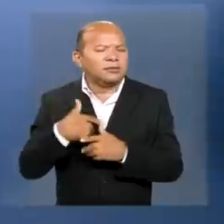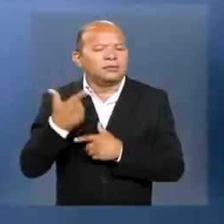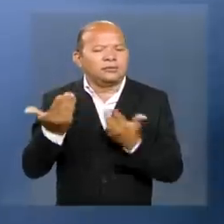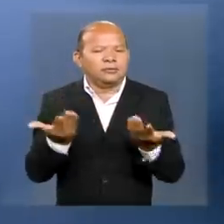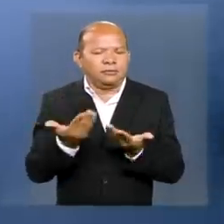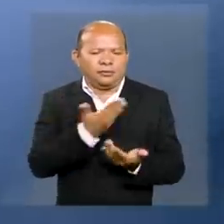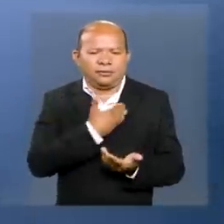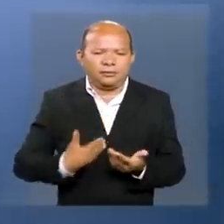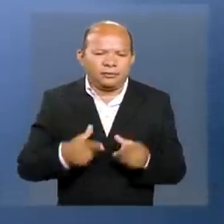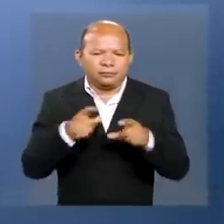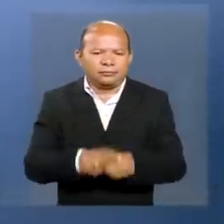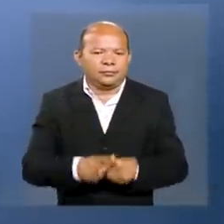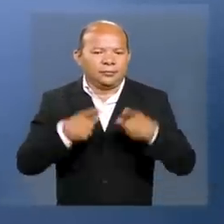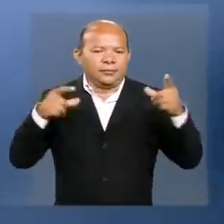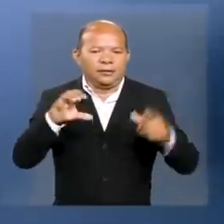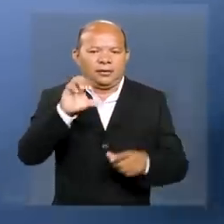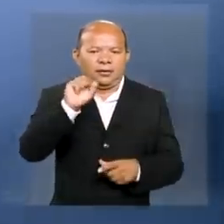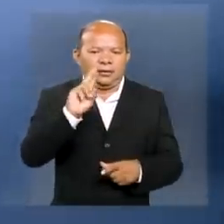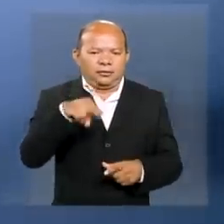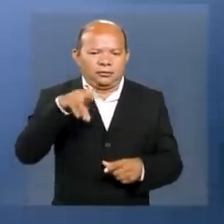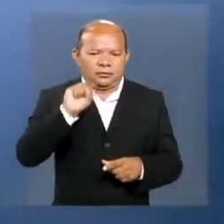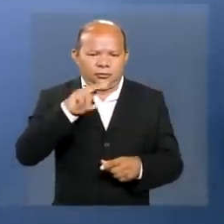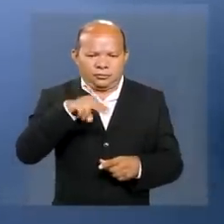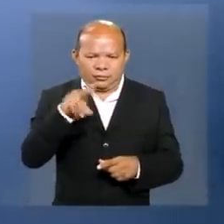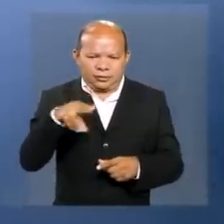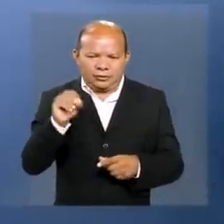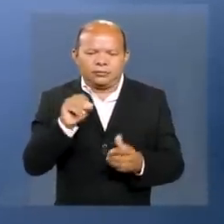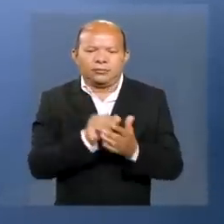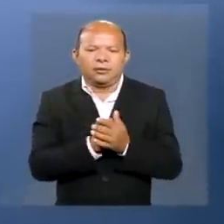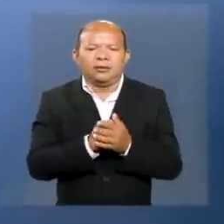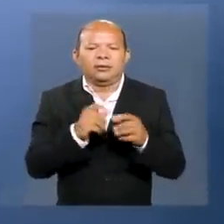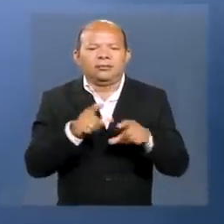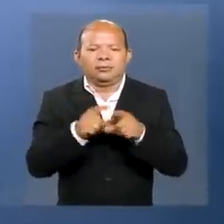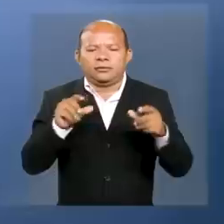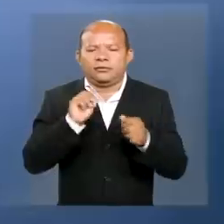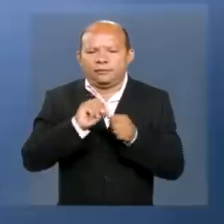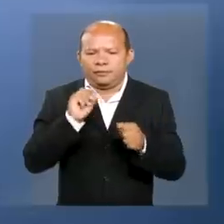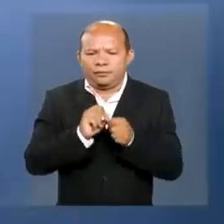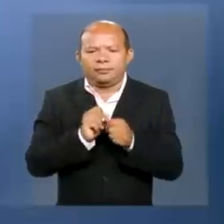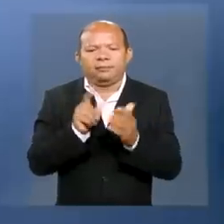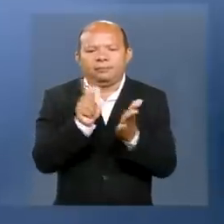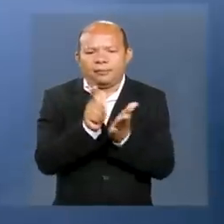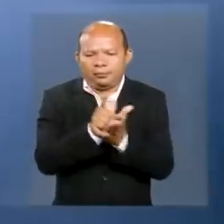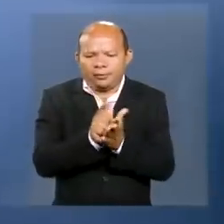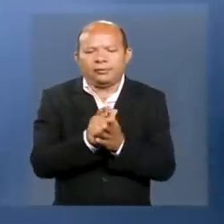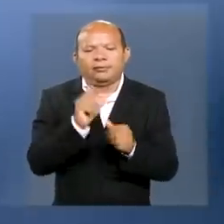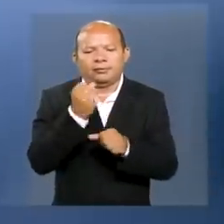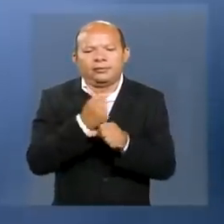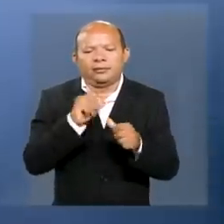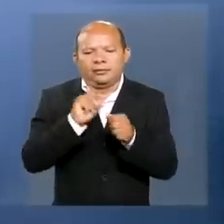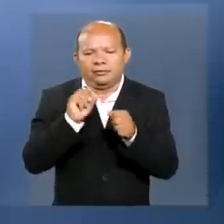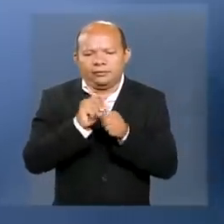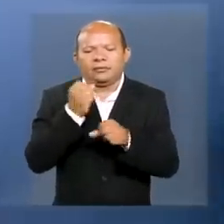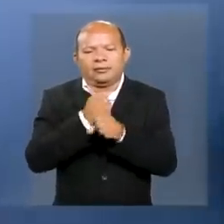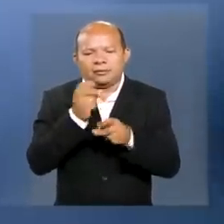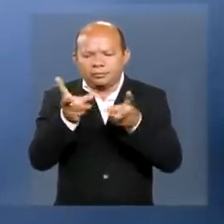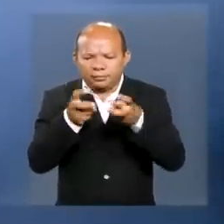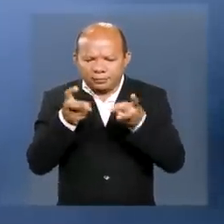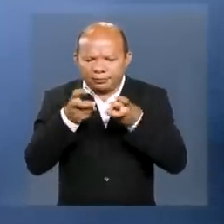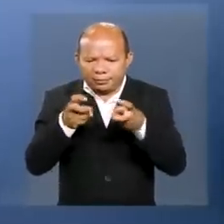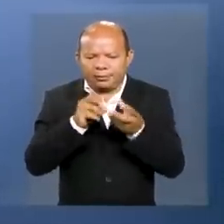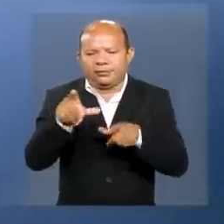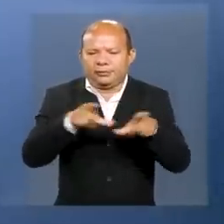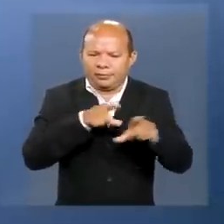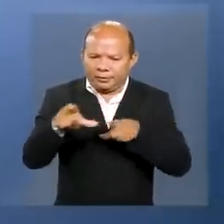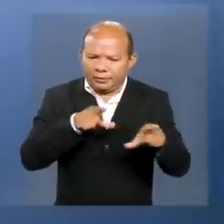Ampliação da Suzano, fabricava apenas celulose, passou a fabricar papel, investimento captado,